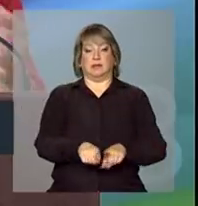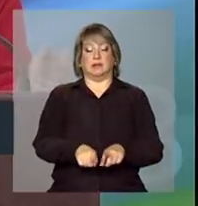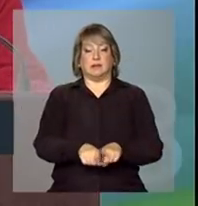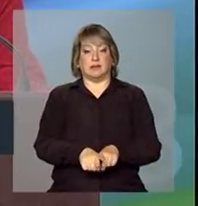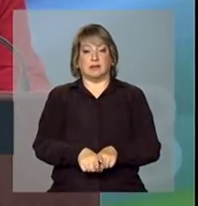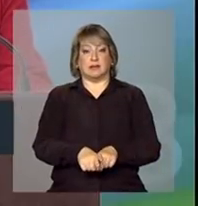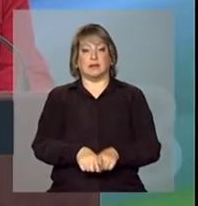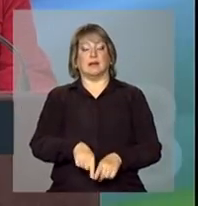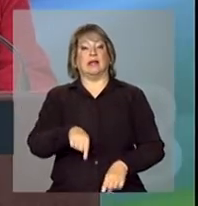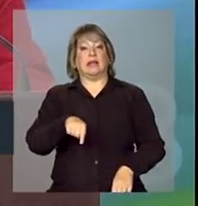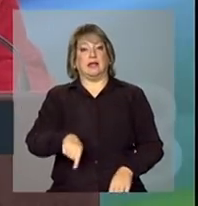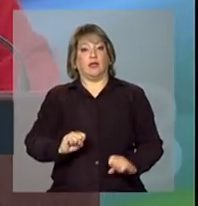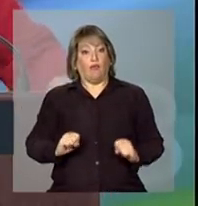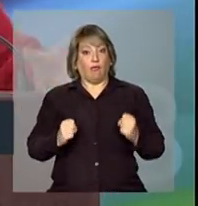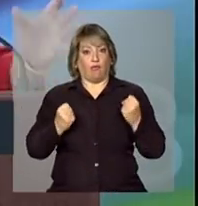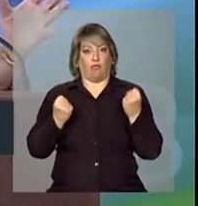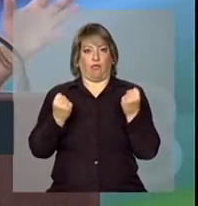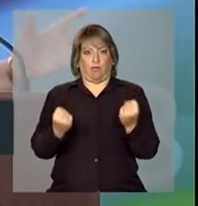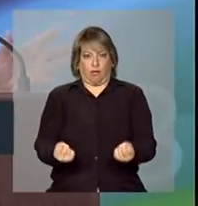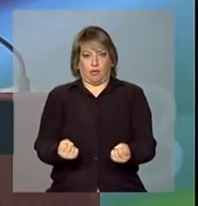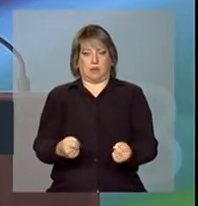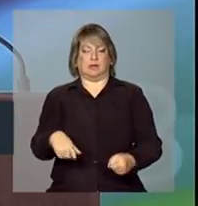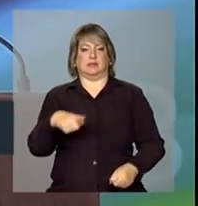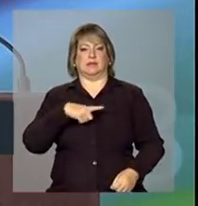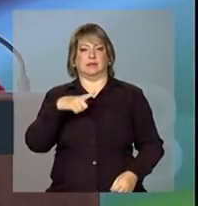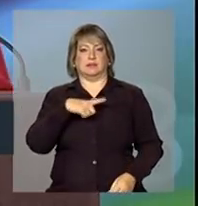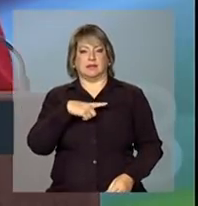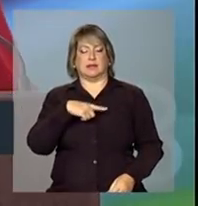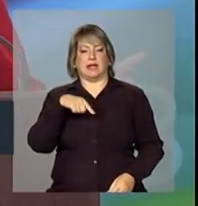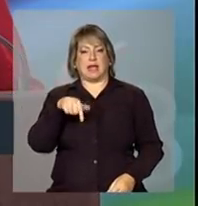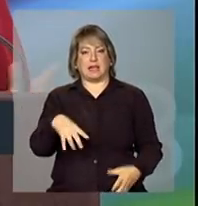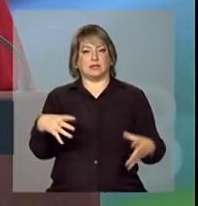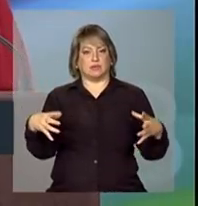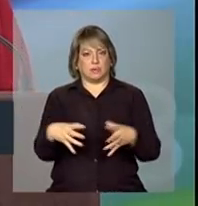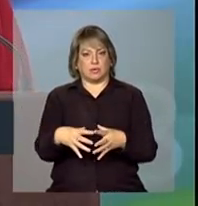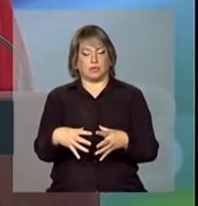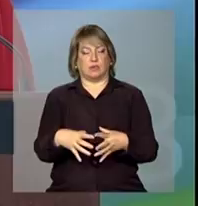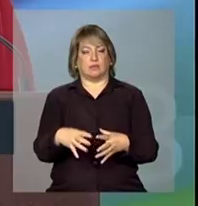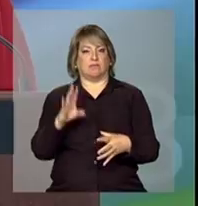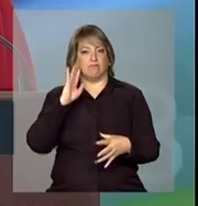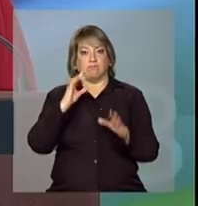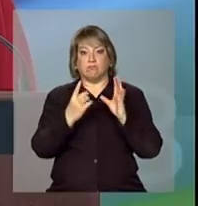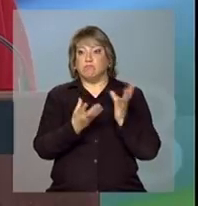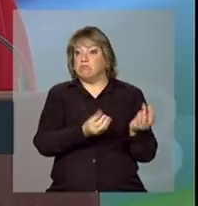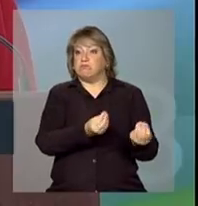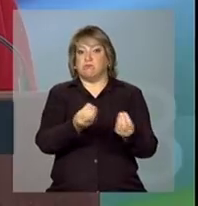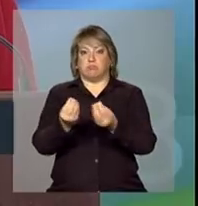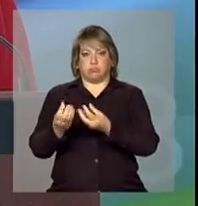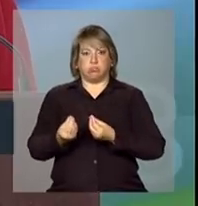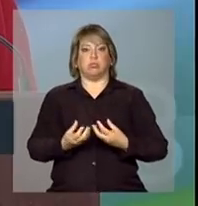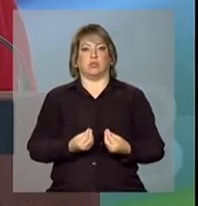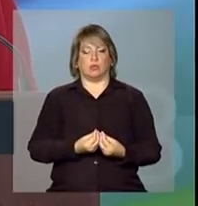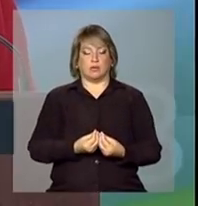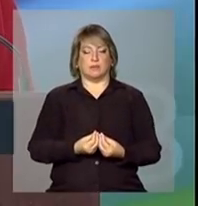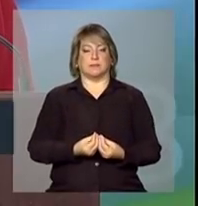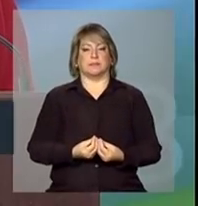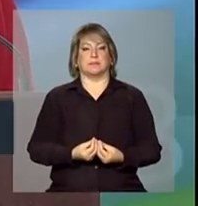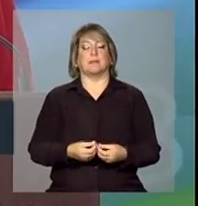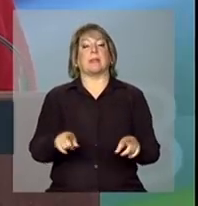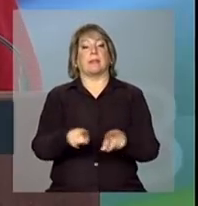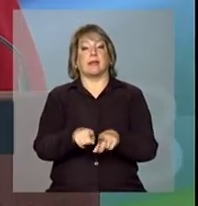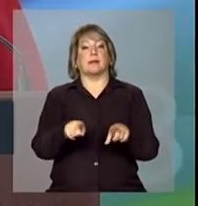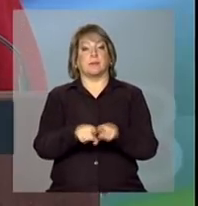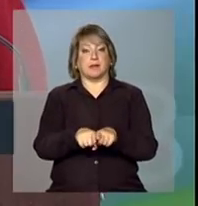fortalecimento desse segmento, que é um segmento expressivo e, além